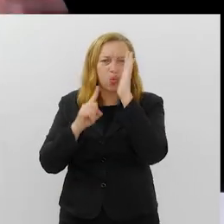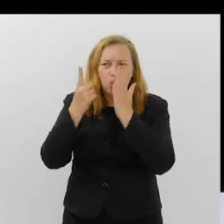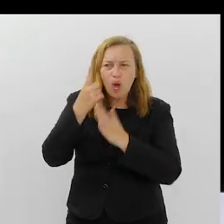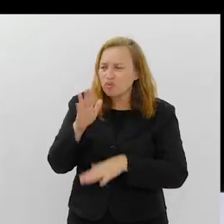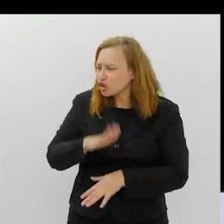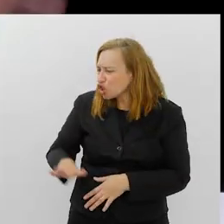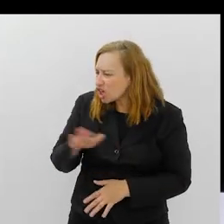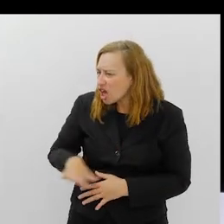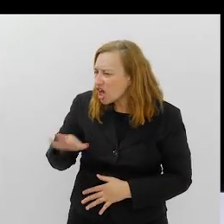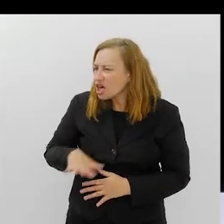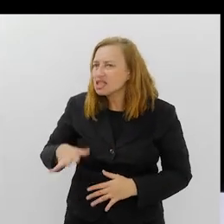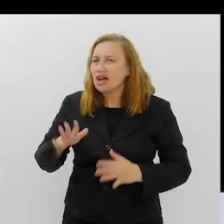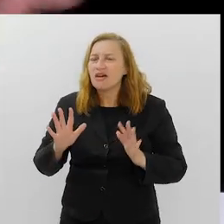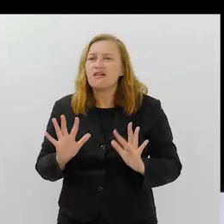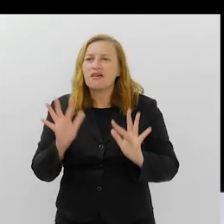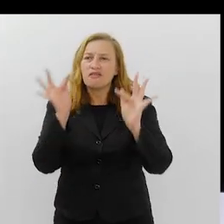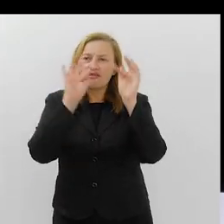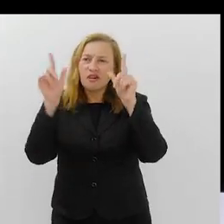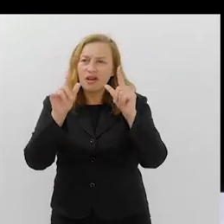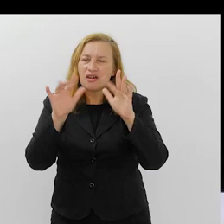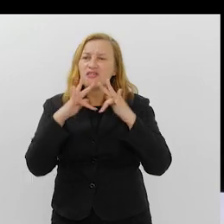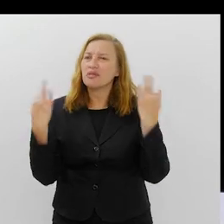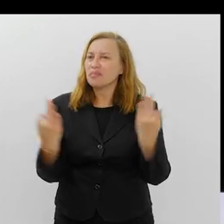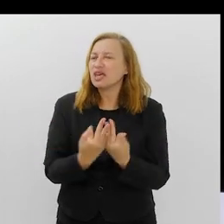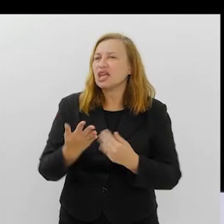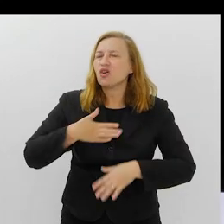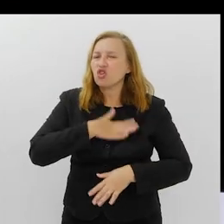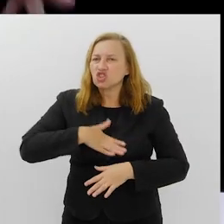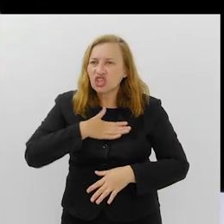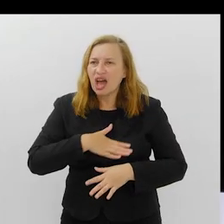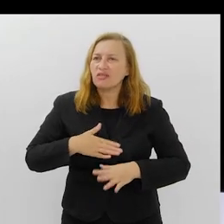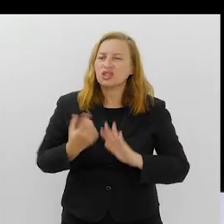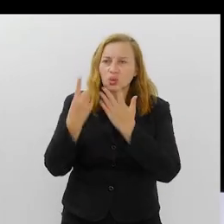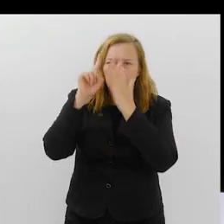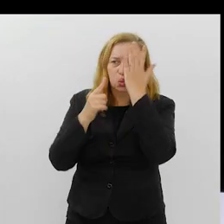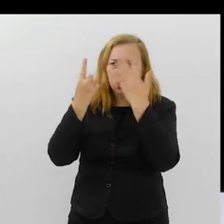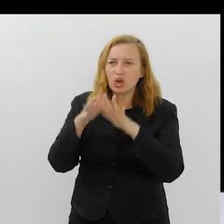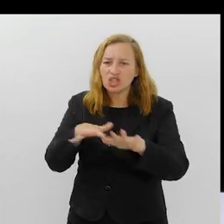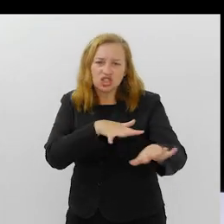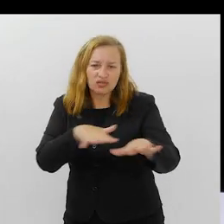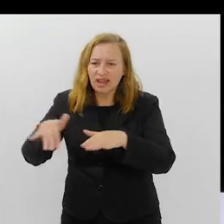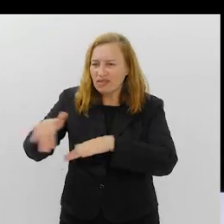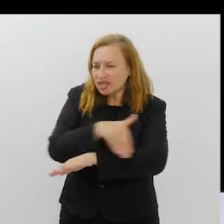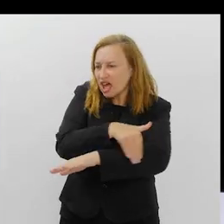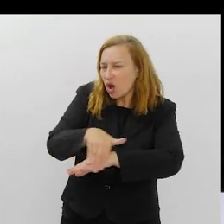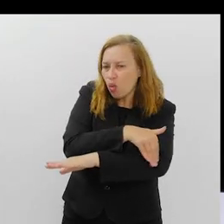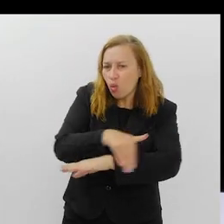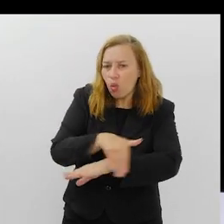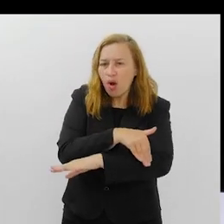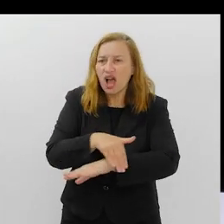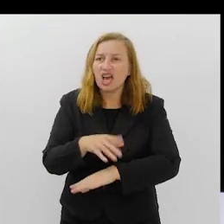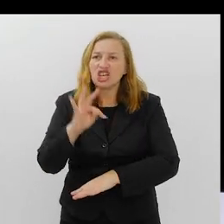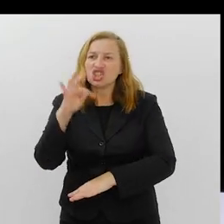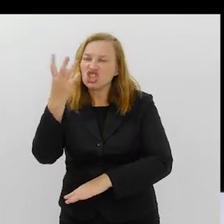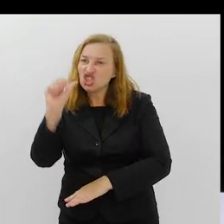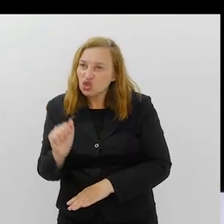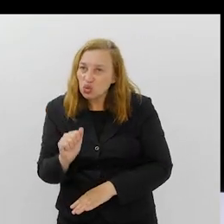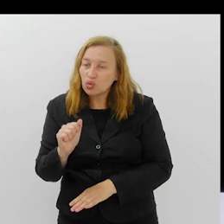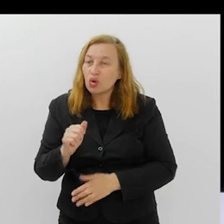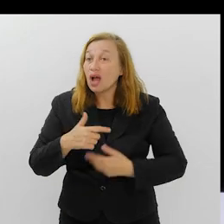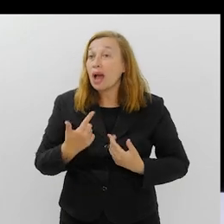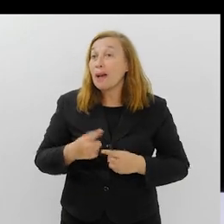Carnaval desde criança como eu falei minha família era brincar para Carnaval a gente fazia um bloquinho familiar desfilávamos pelas ruas do Andaraí da Tijuca